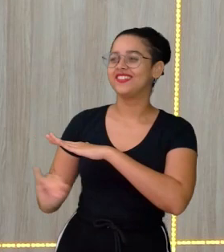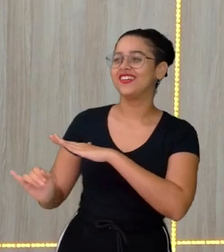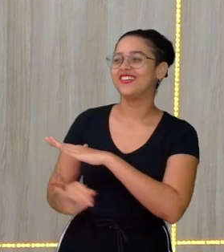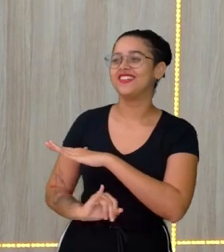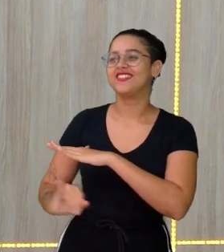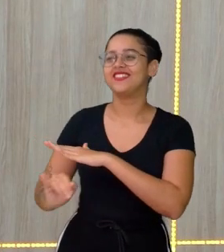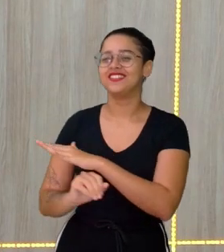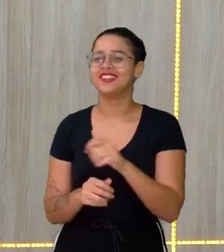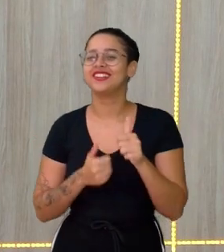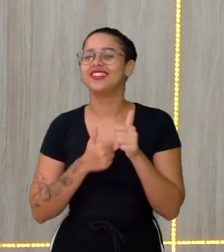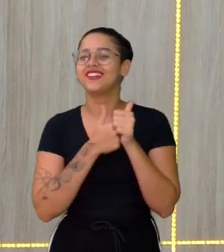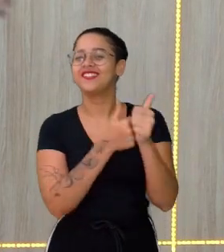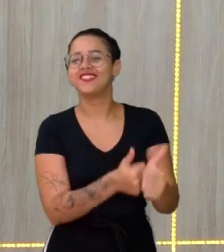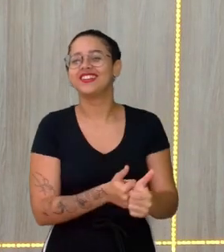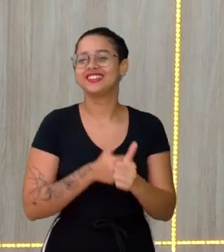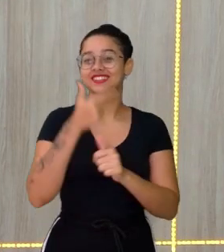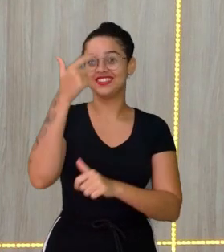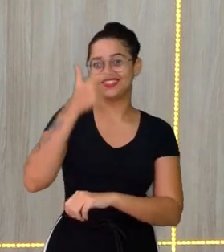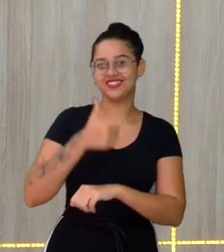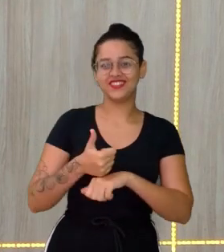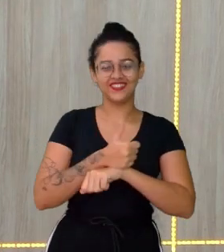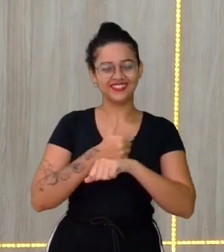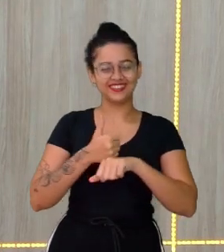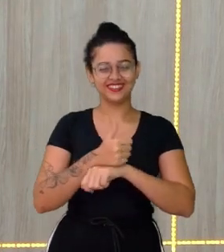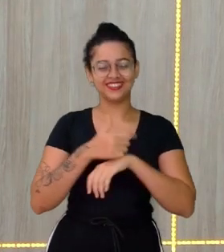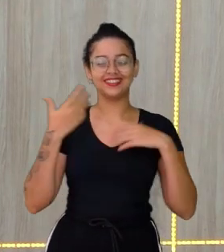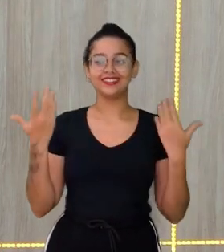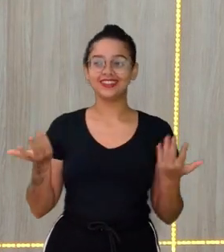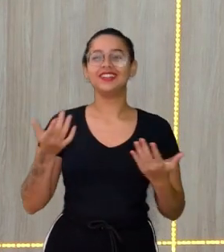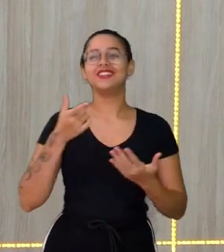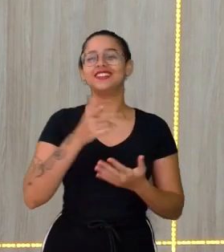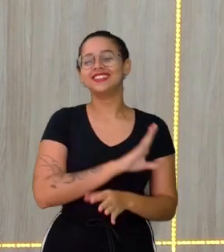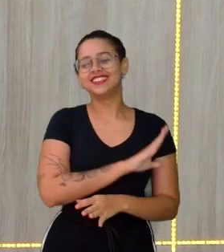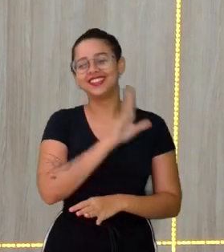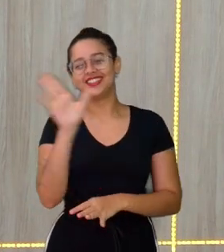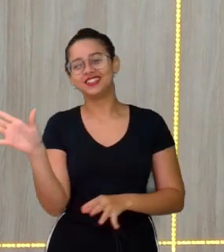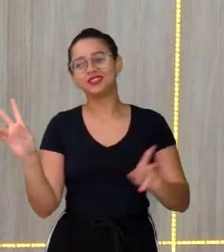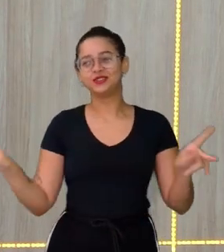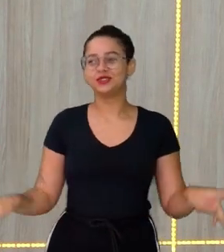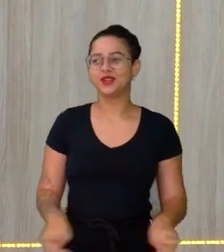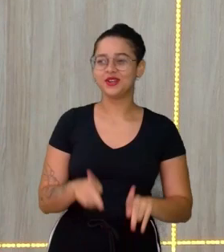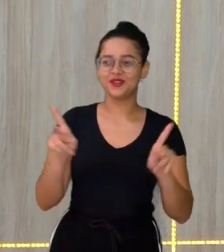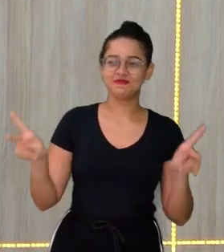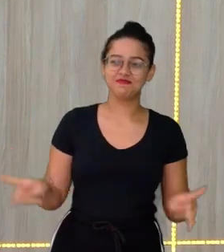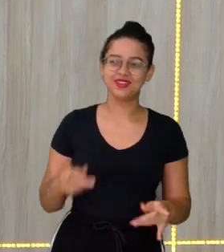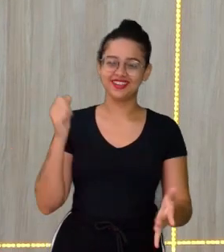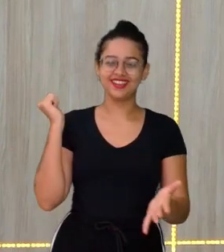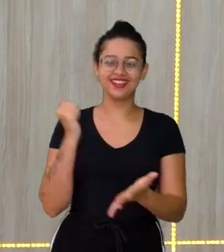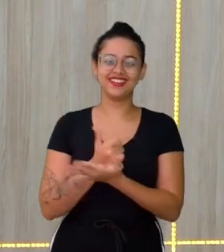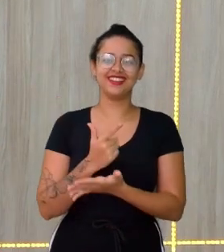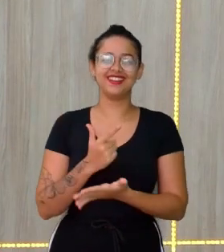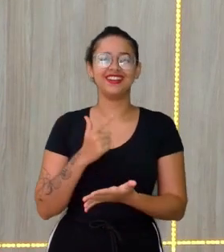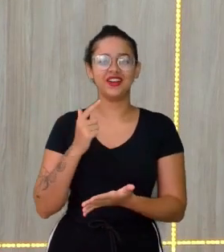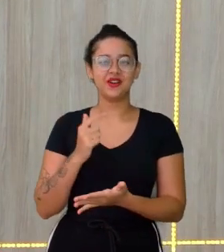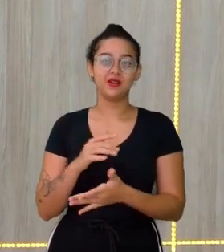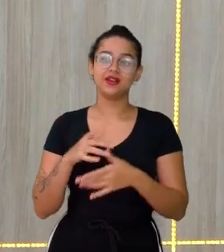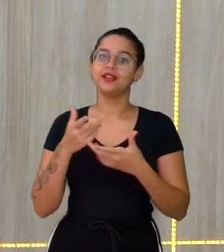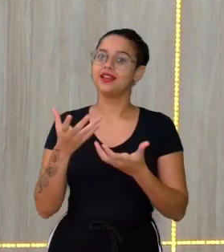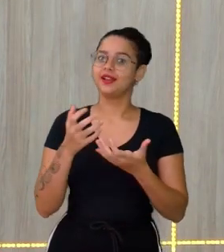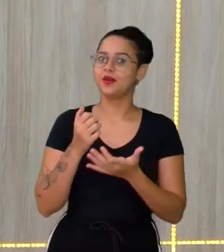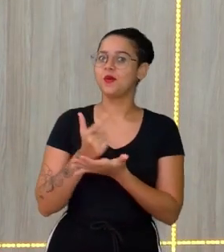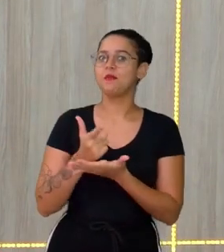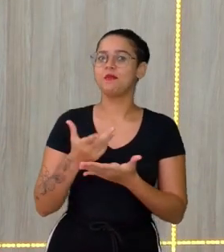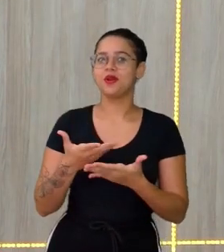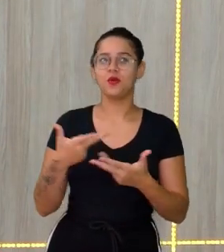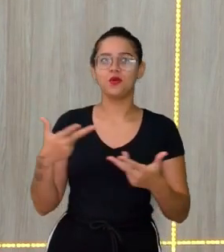guia Sou profissional Ou então Você indo Por exemplo Um shopping Comprar Que você Quer comprar Negócio mais